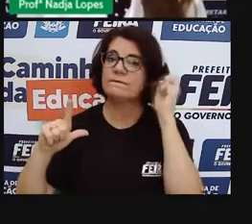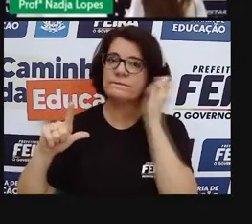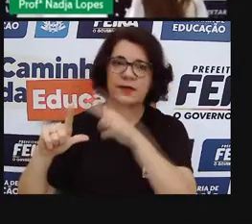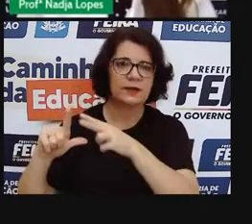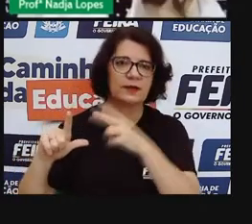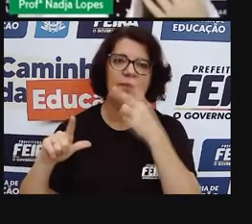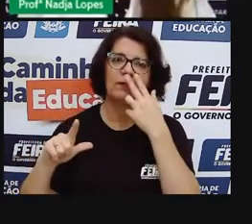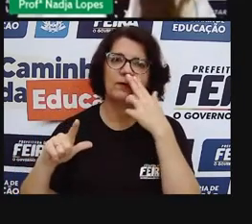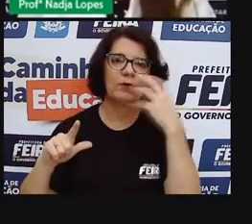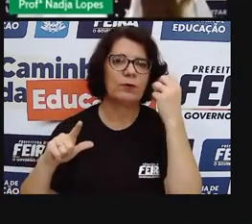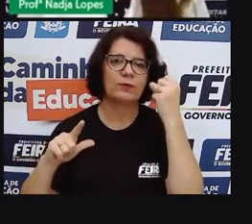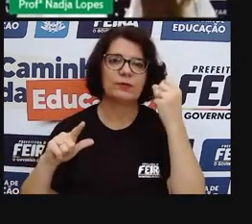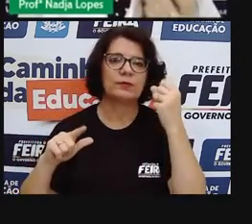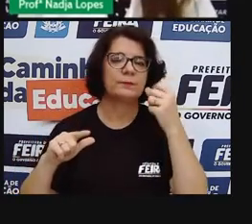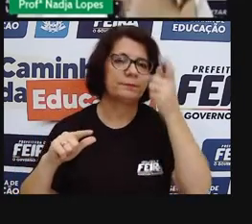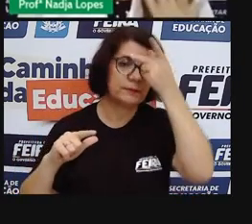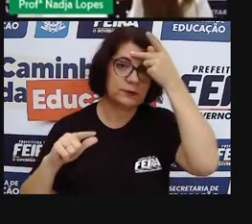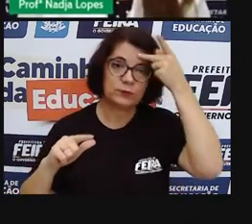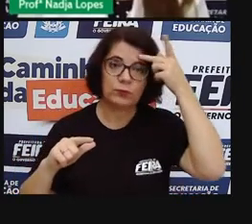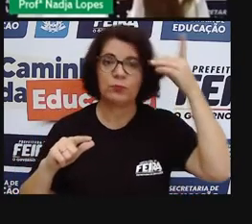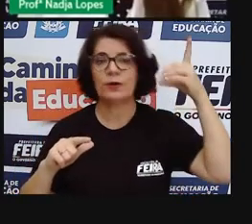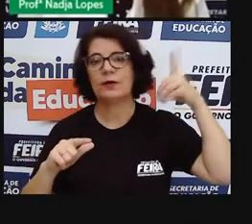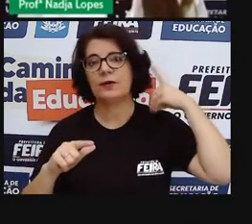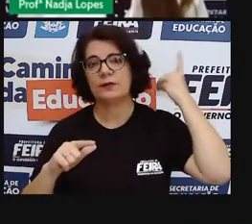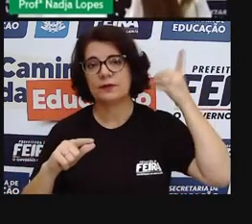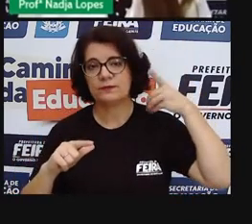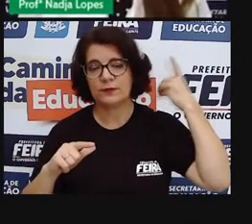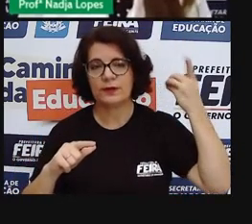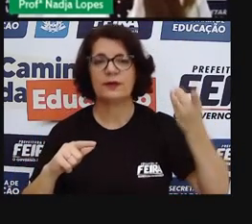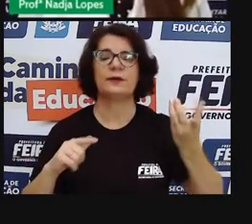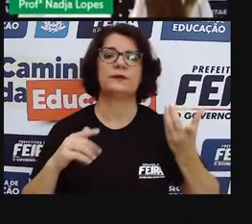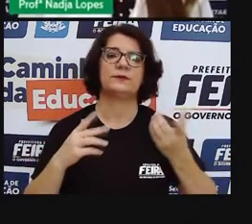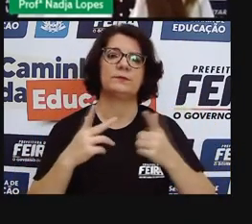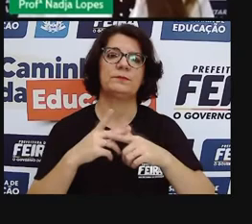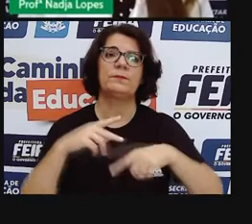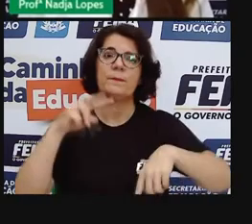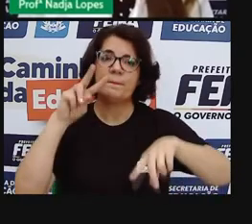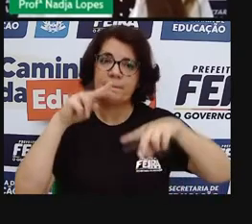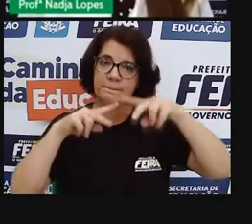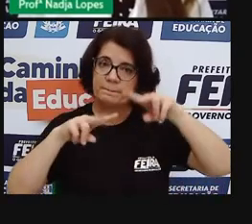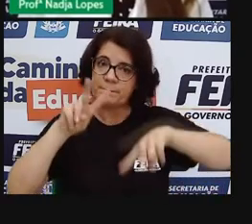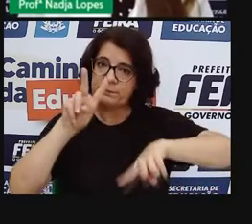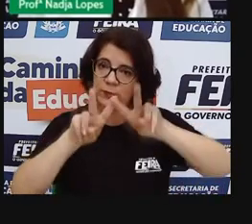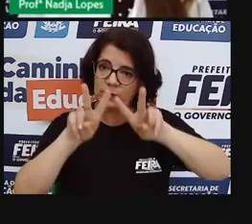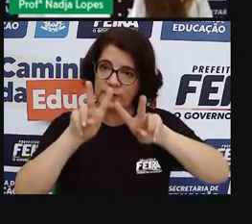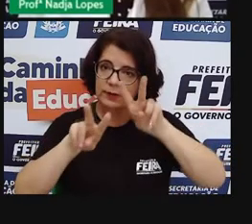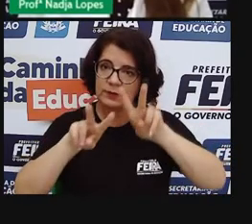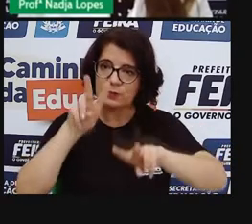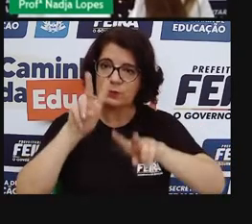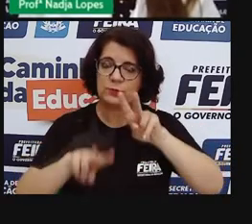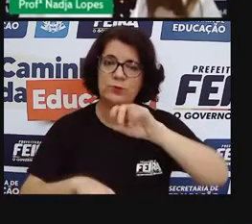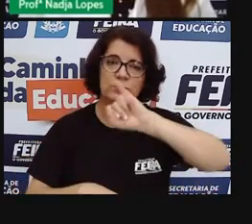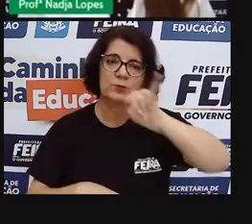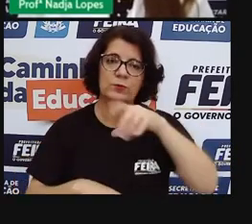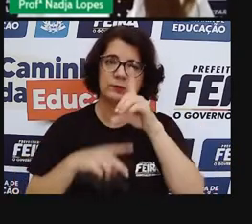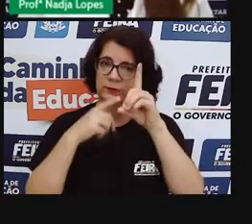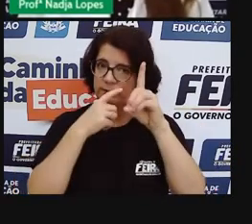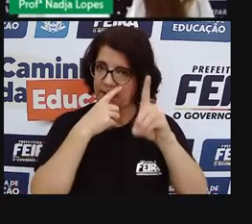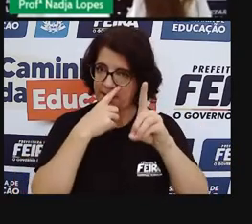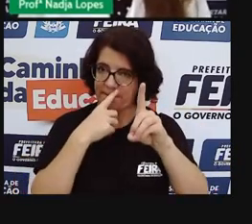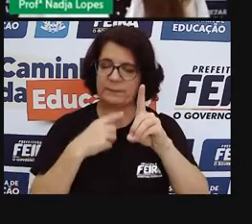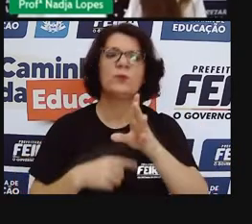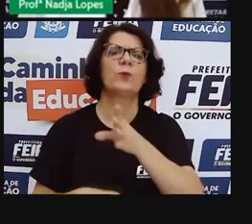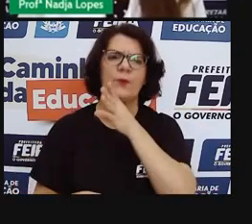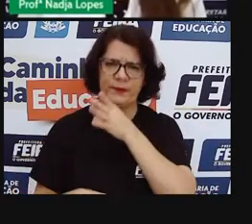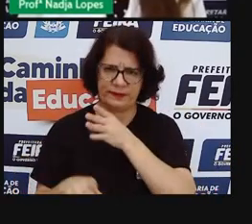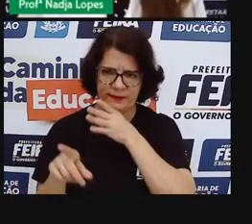ao advogado político e empresário aqui de Feira. Aqui eu trouxe ele, João Duval Carneiro, que todo mundo